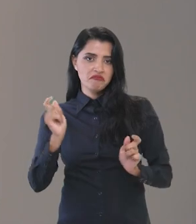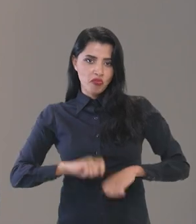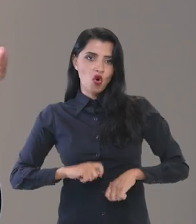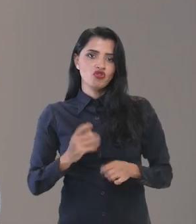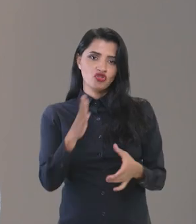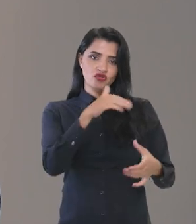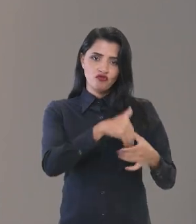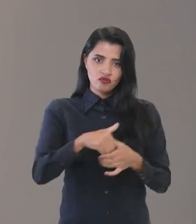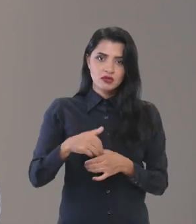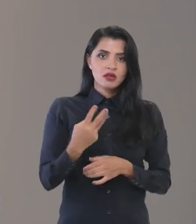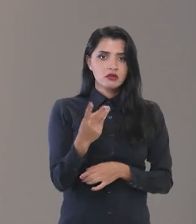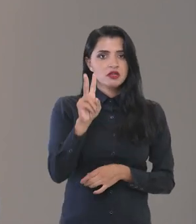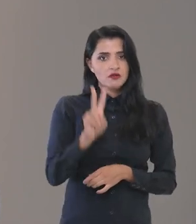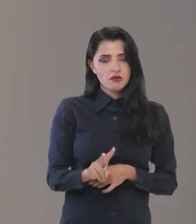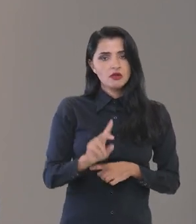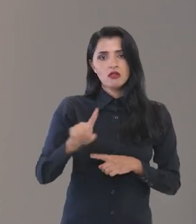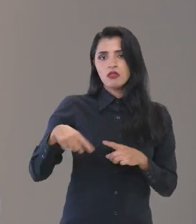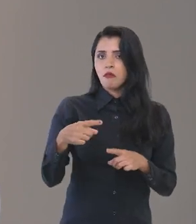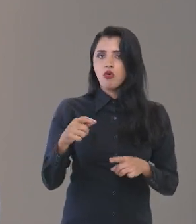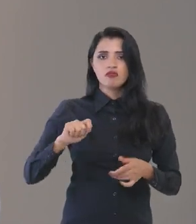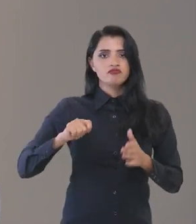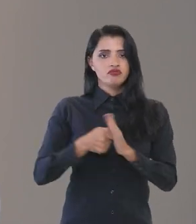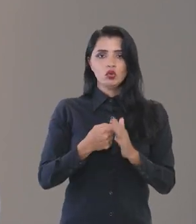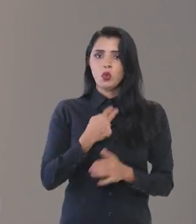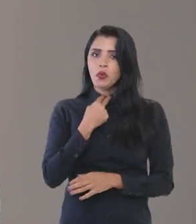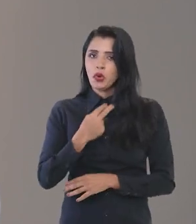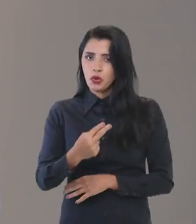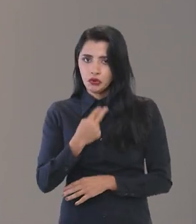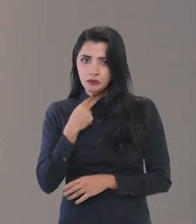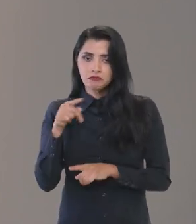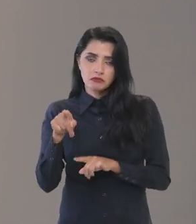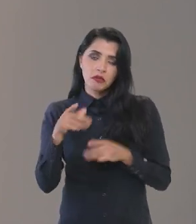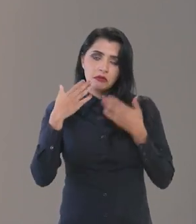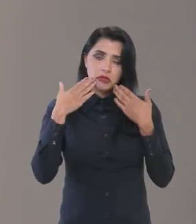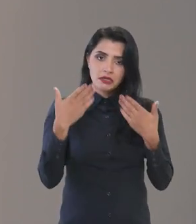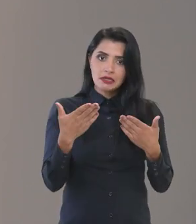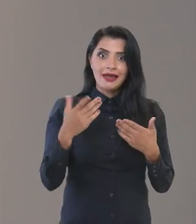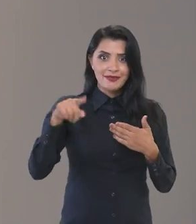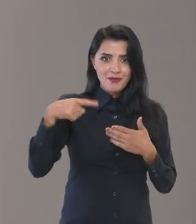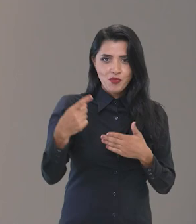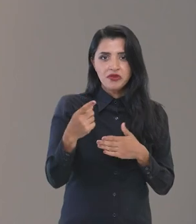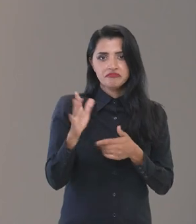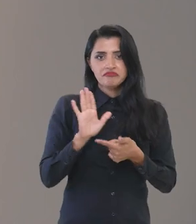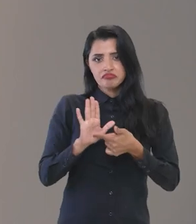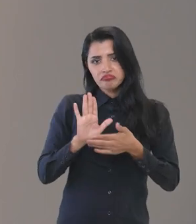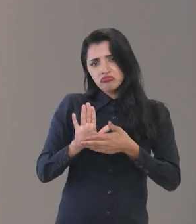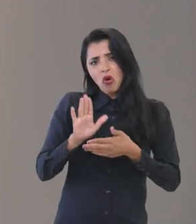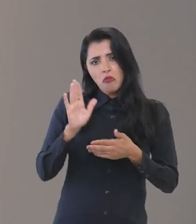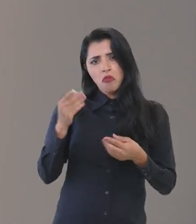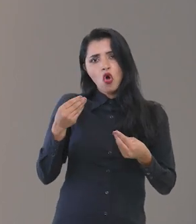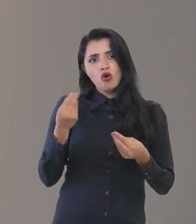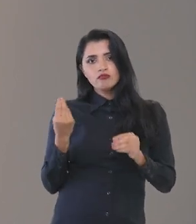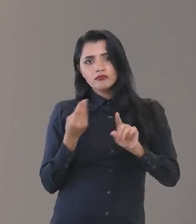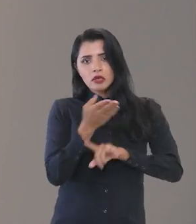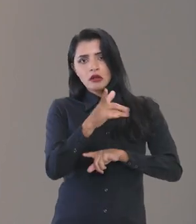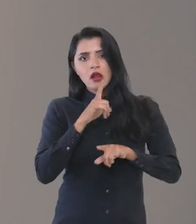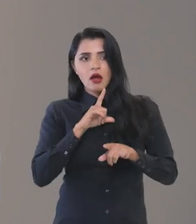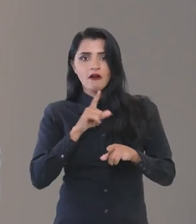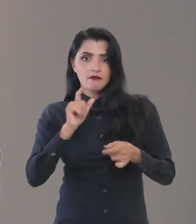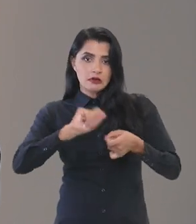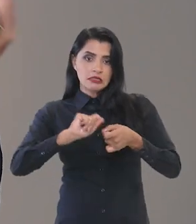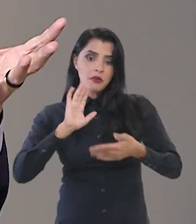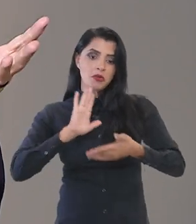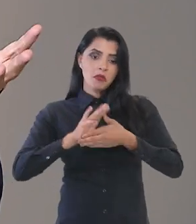habilita votar três vezes, depois o sistema não permite mais. Ela pode, então, apresentar propostas. Ela pode ir lá,